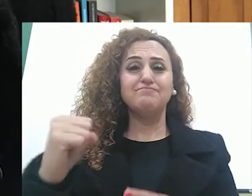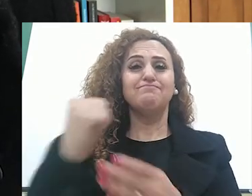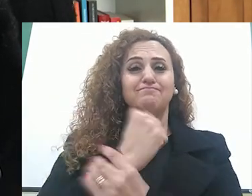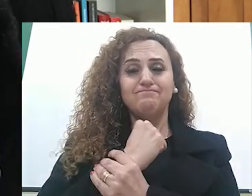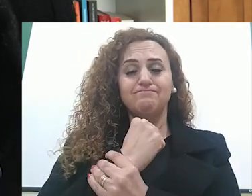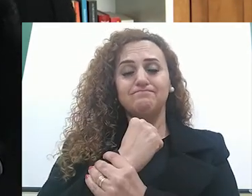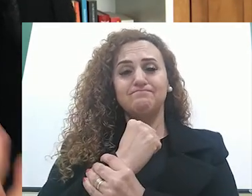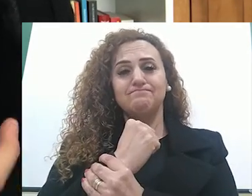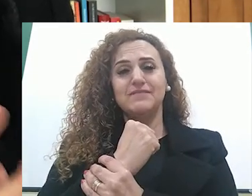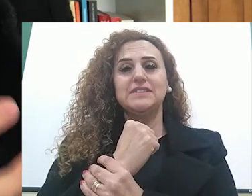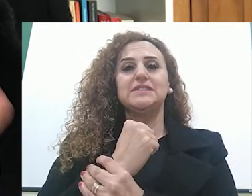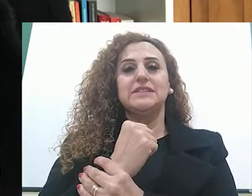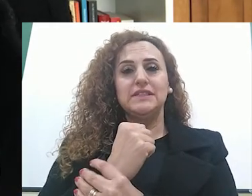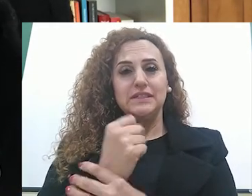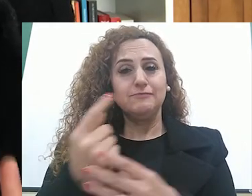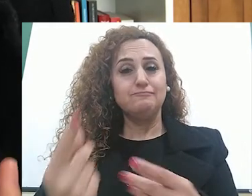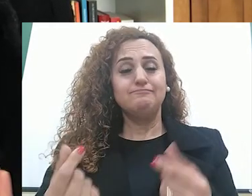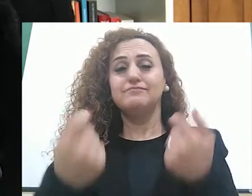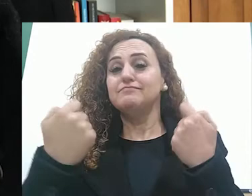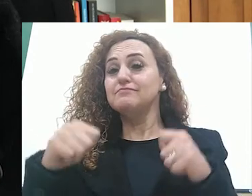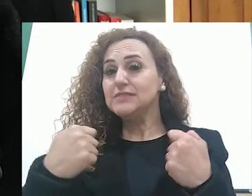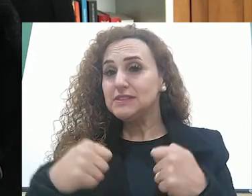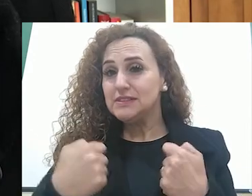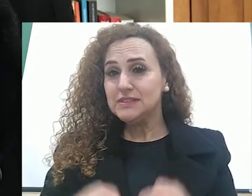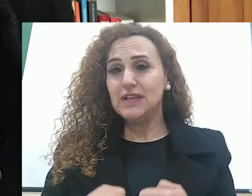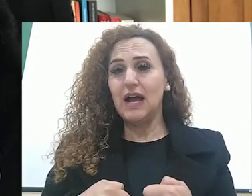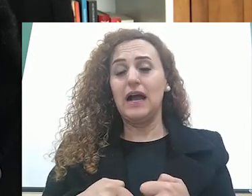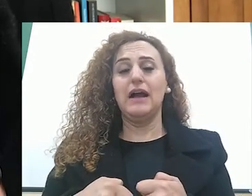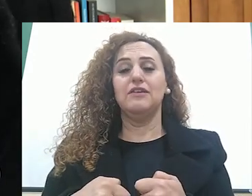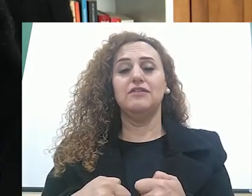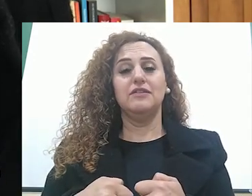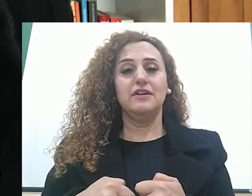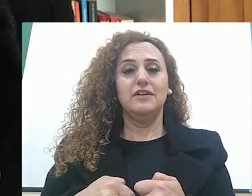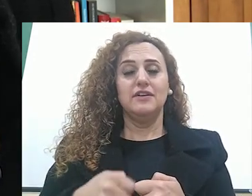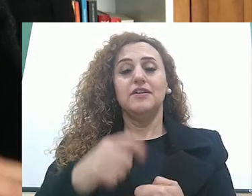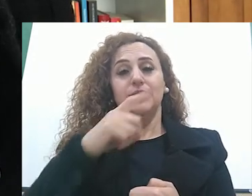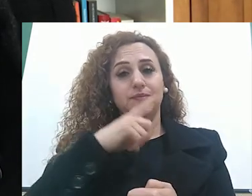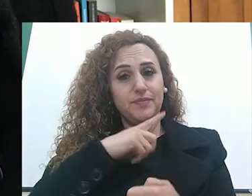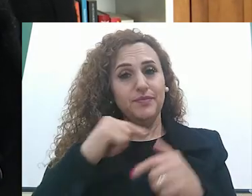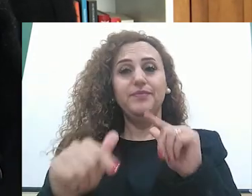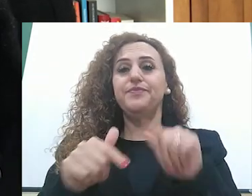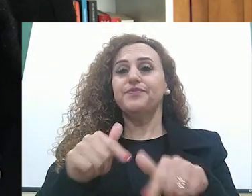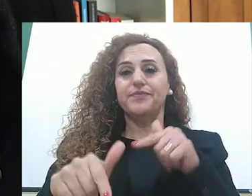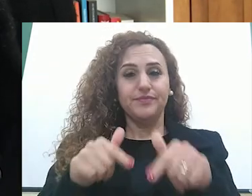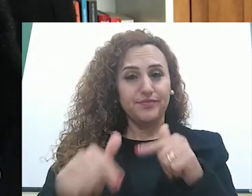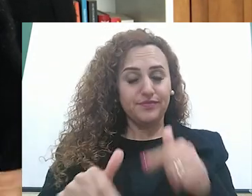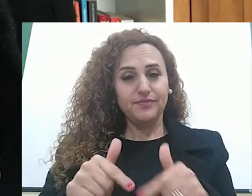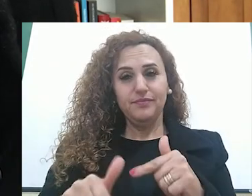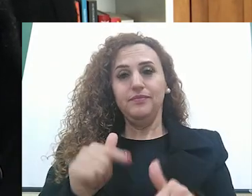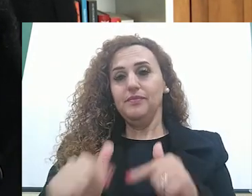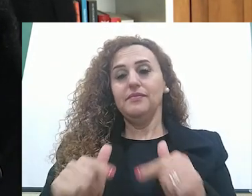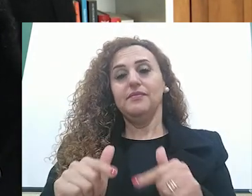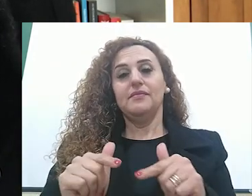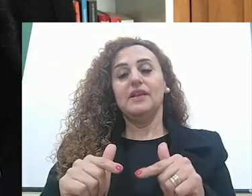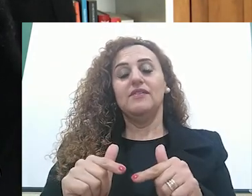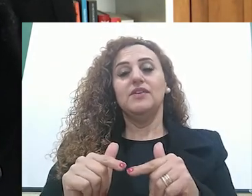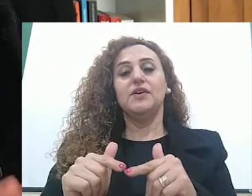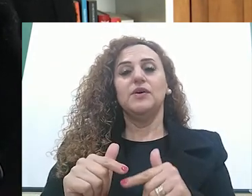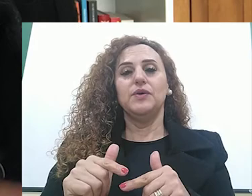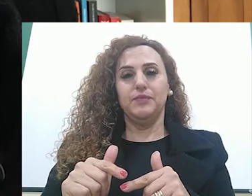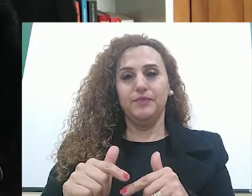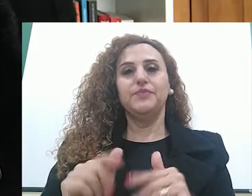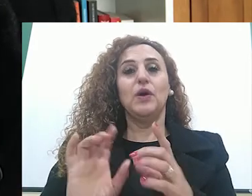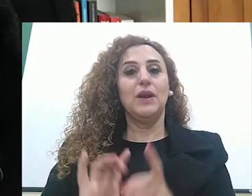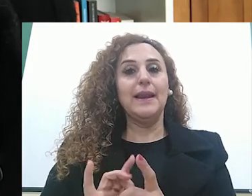financeira obtida a partir a da educação e a partir, né? profissão de professora